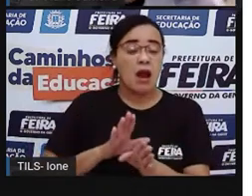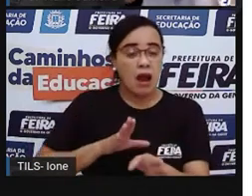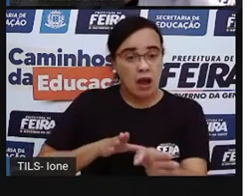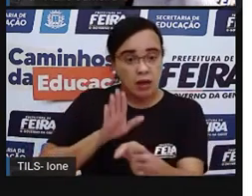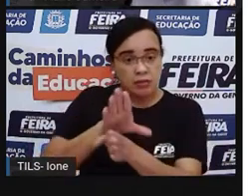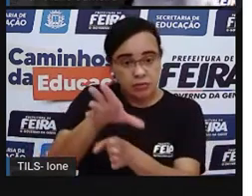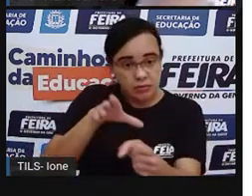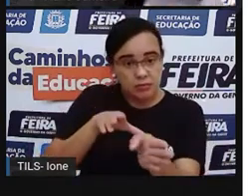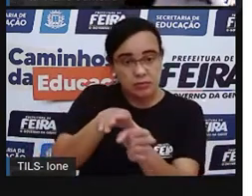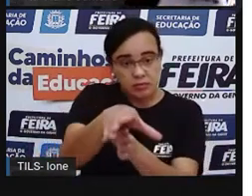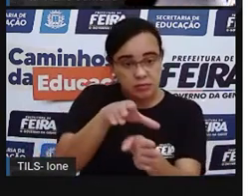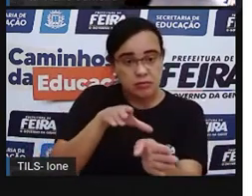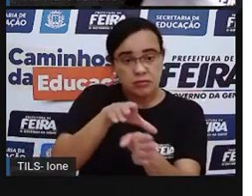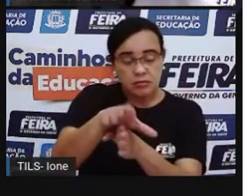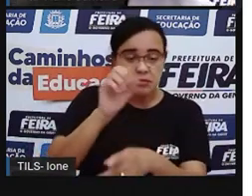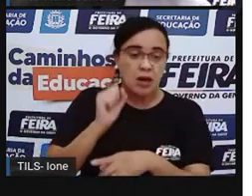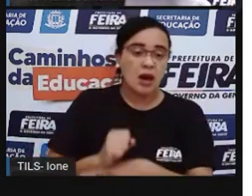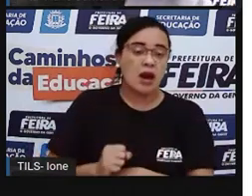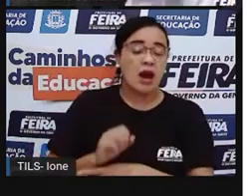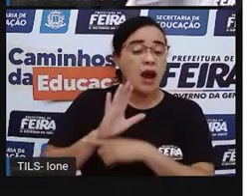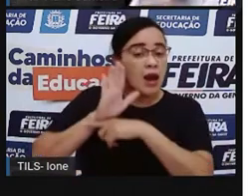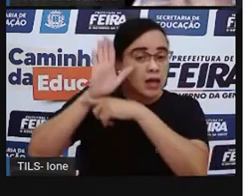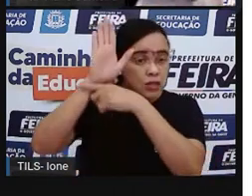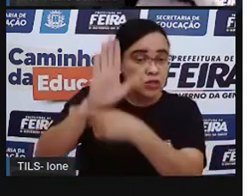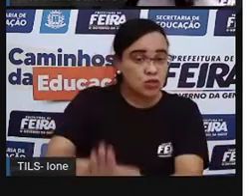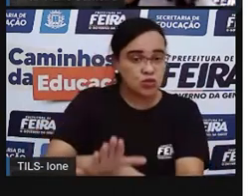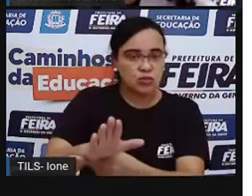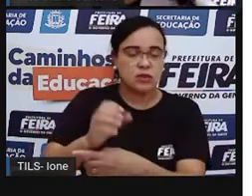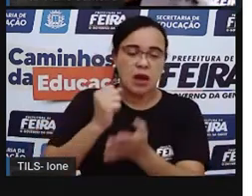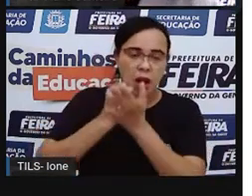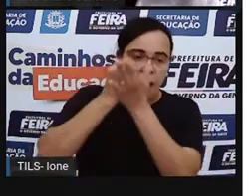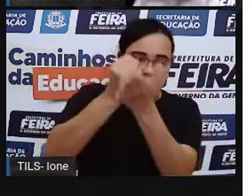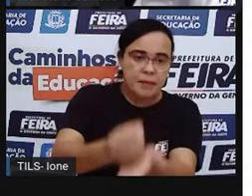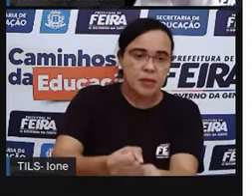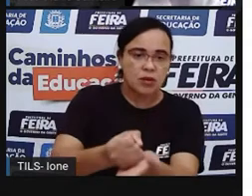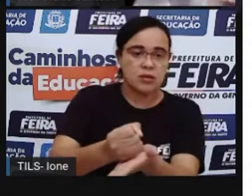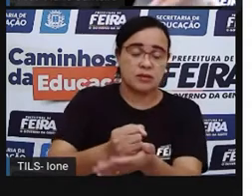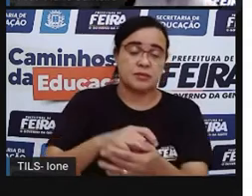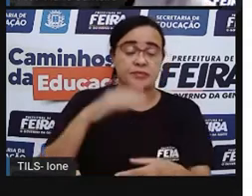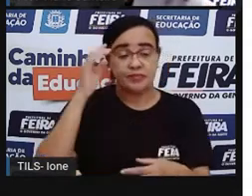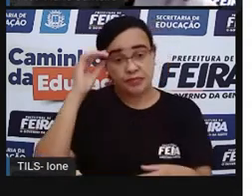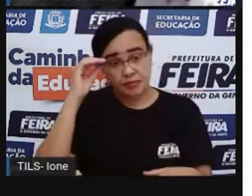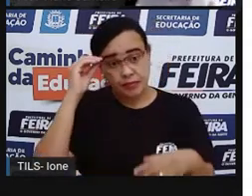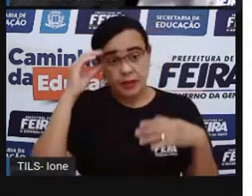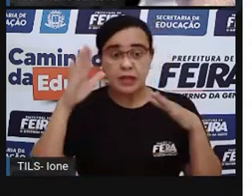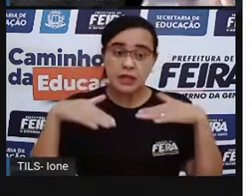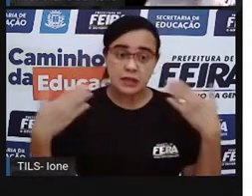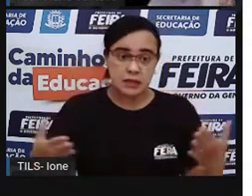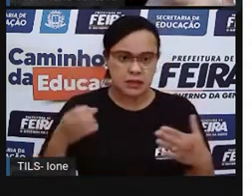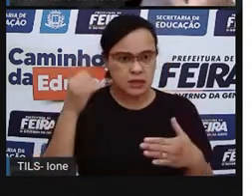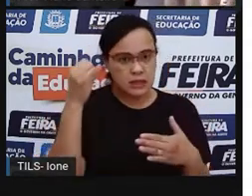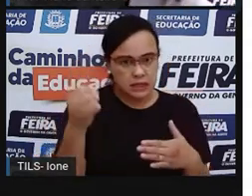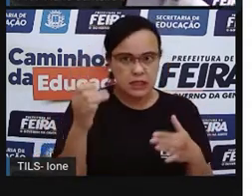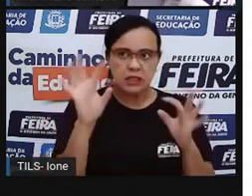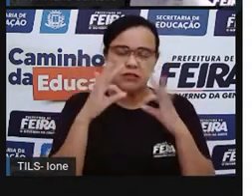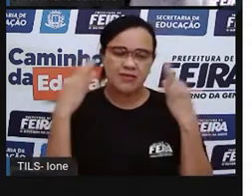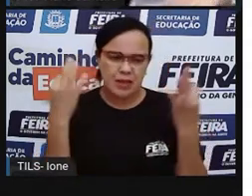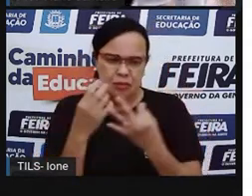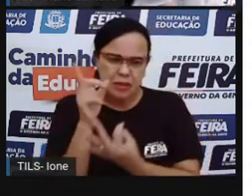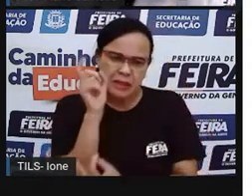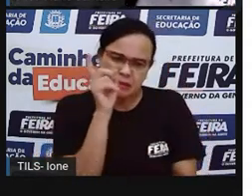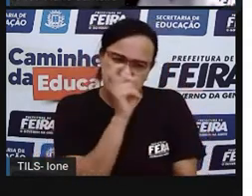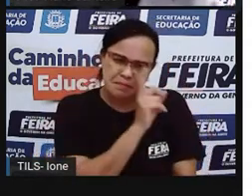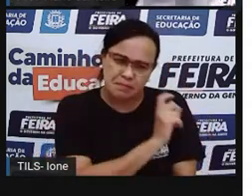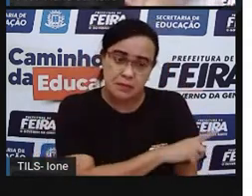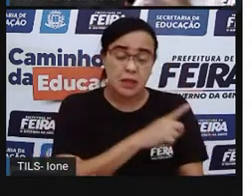Então, se tiver alguma família com necessidade, com alguma dificuldade, o ideal é procurar logo, né? Usar o Conselho Tutelar e